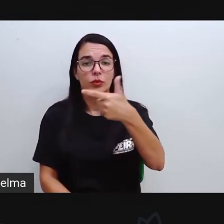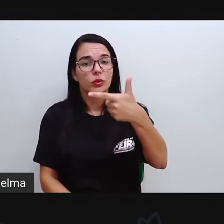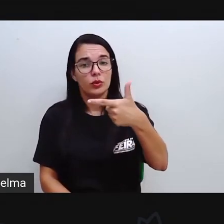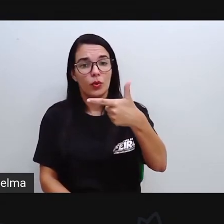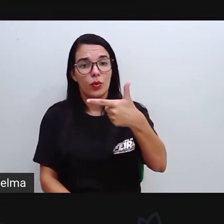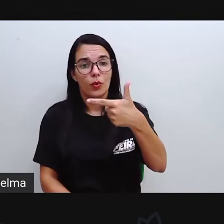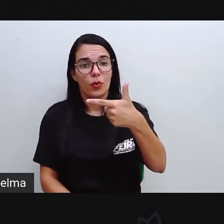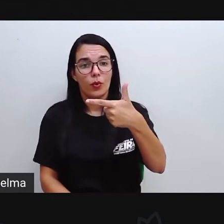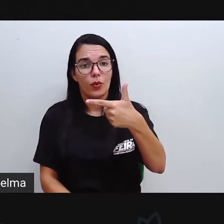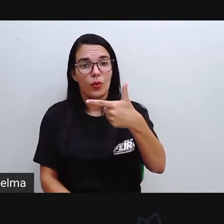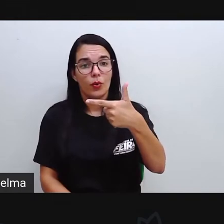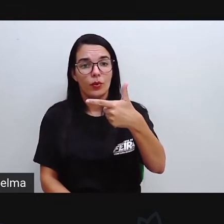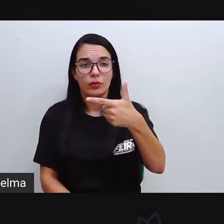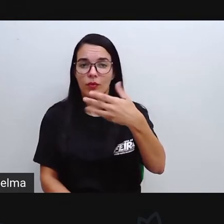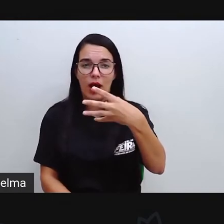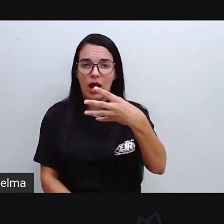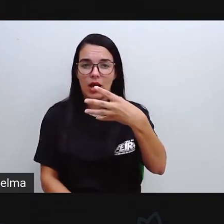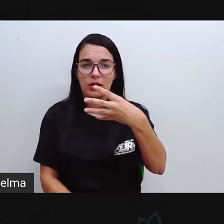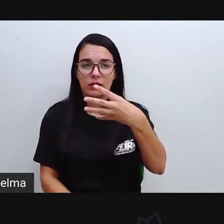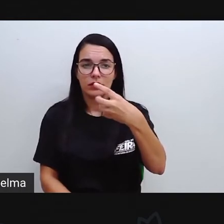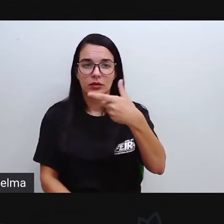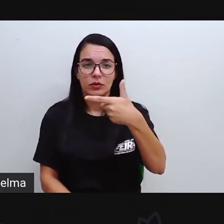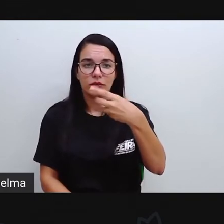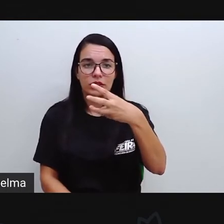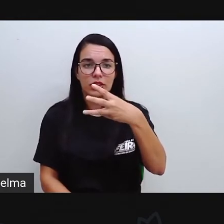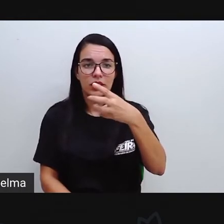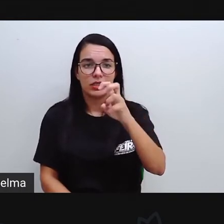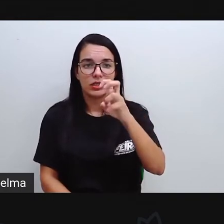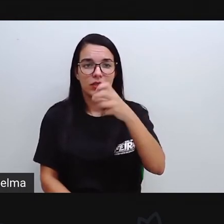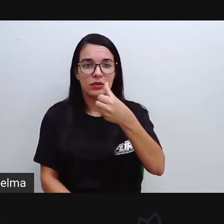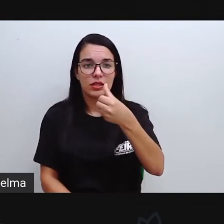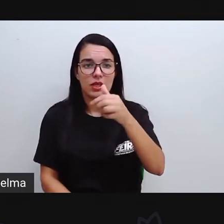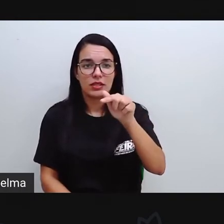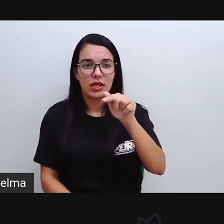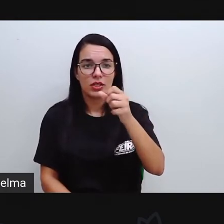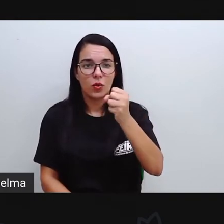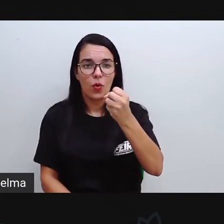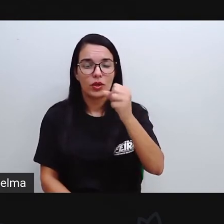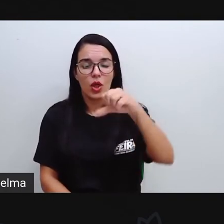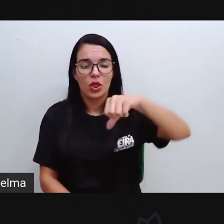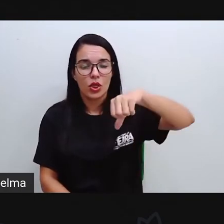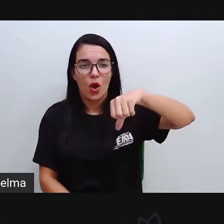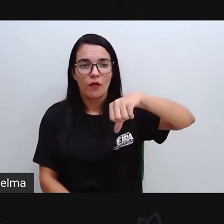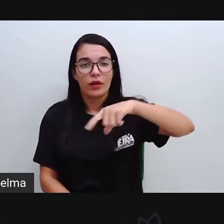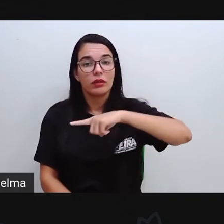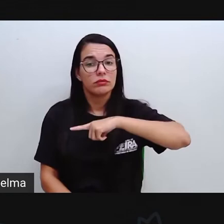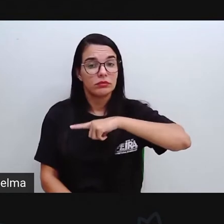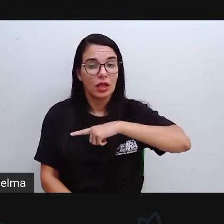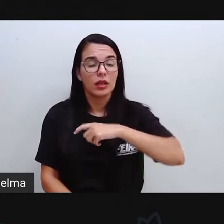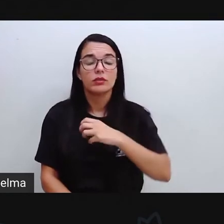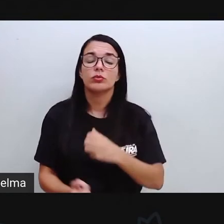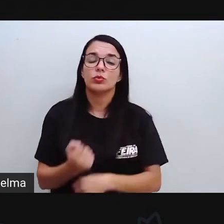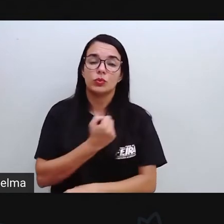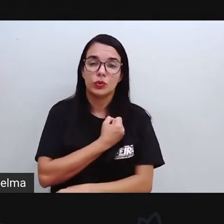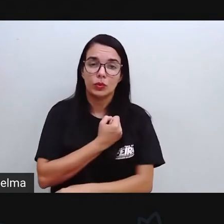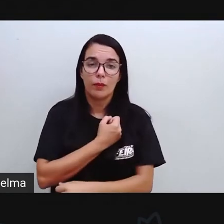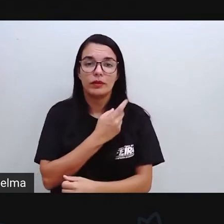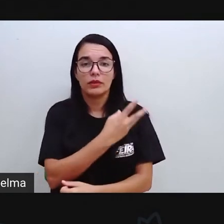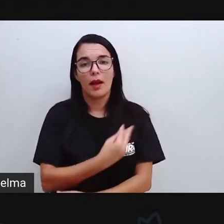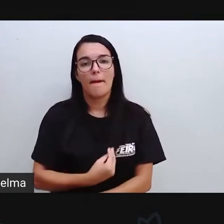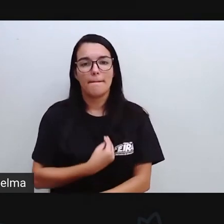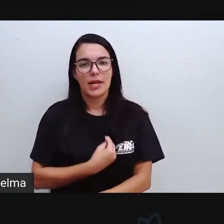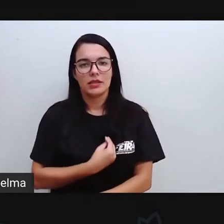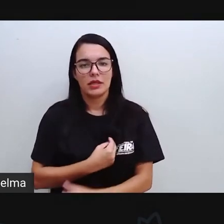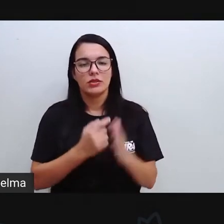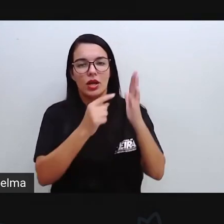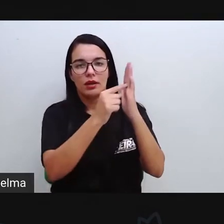4, 2, 3, 5, 6, 7, 8, 9. São os algarismos que a gente tem